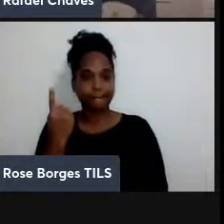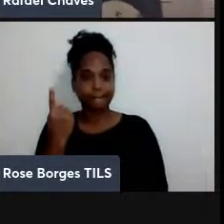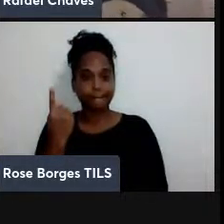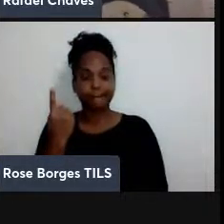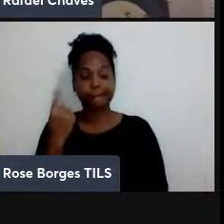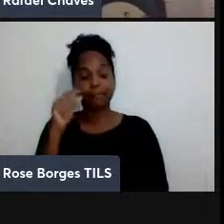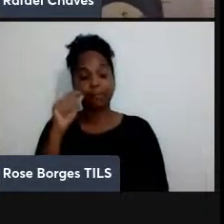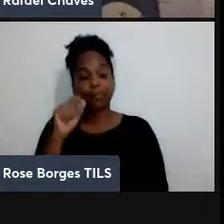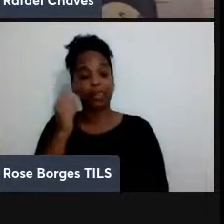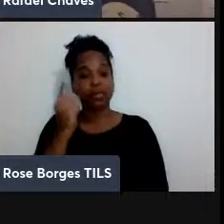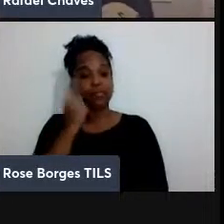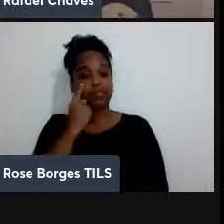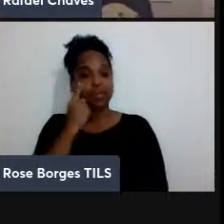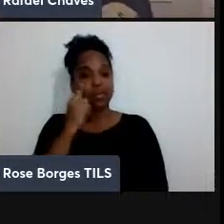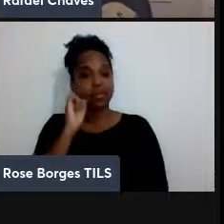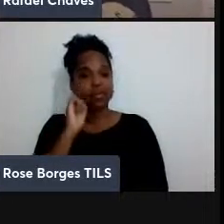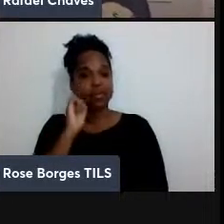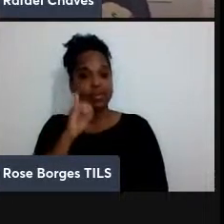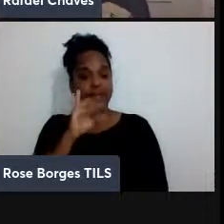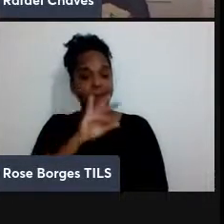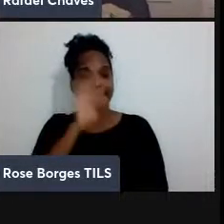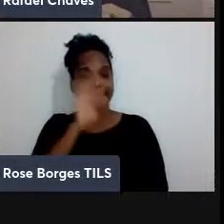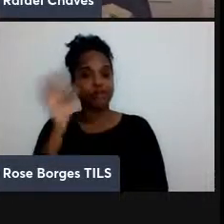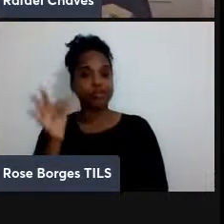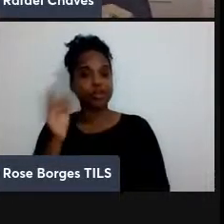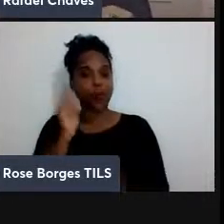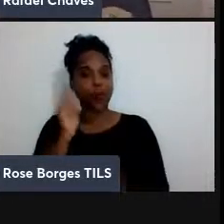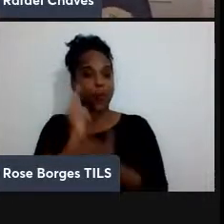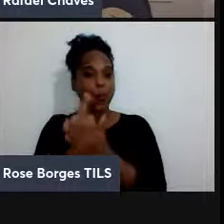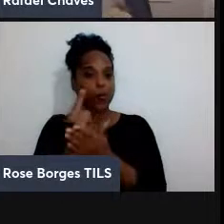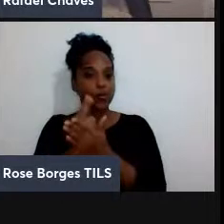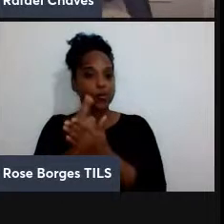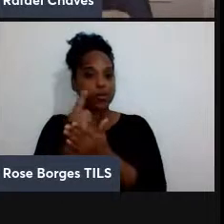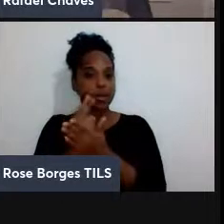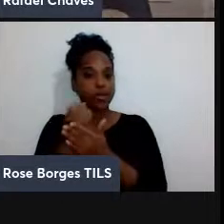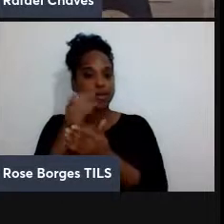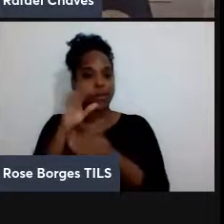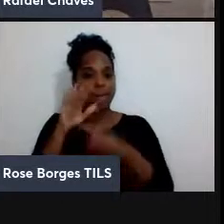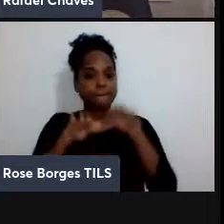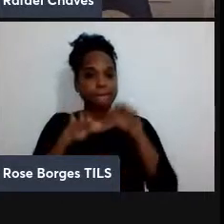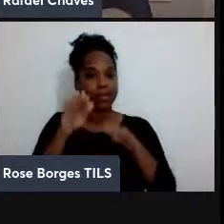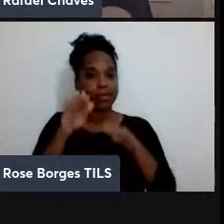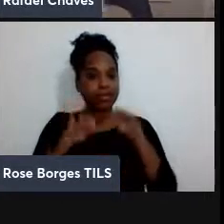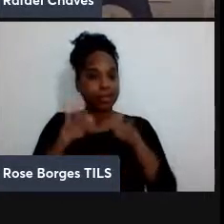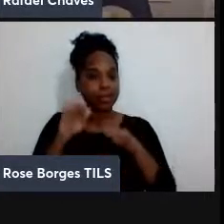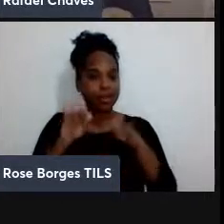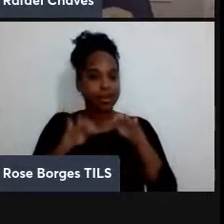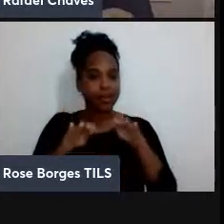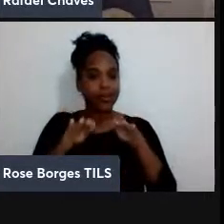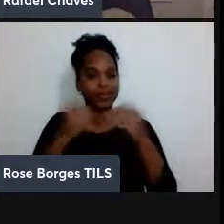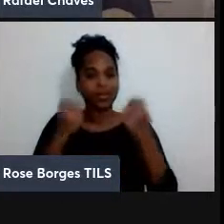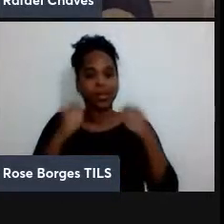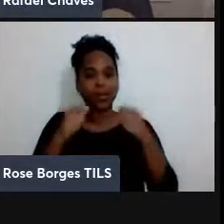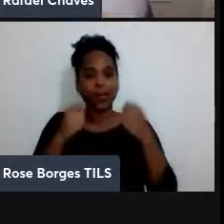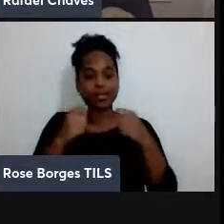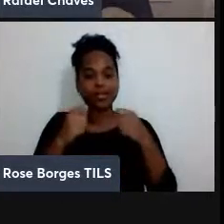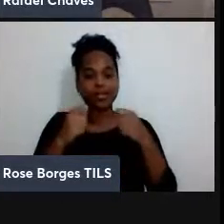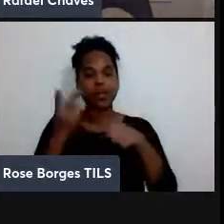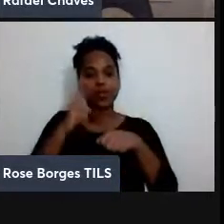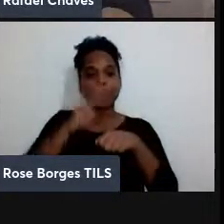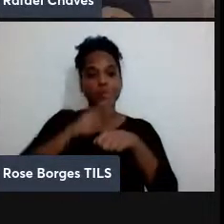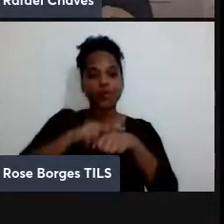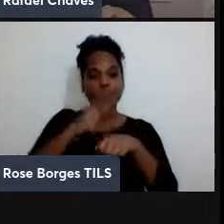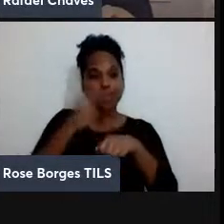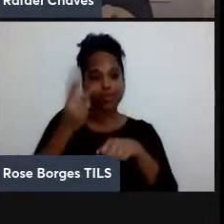constante ou balanceada ou seja eu preciso aplicar a função ao menos duas vezes mas quanticamente usando